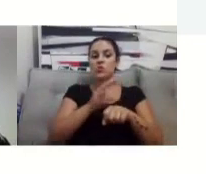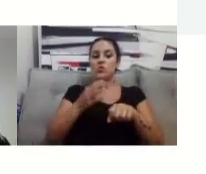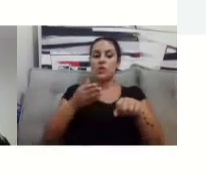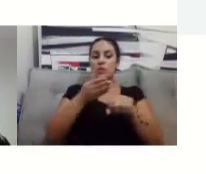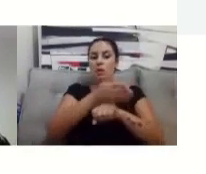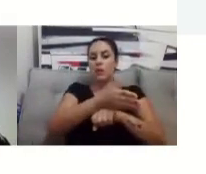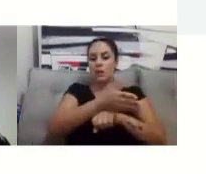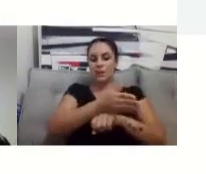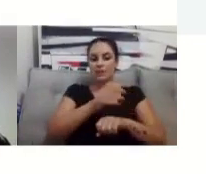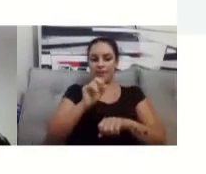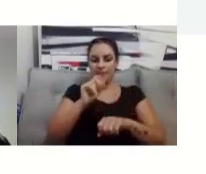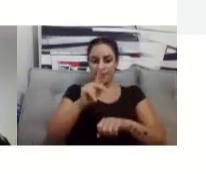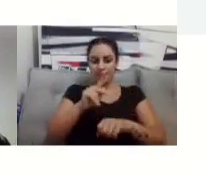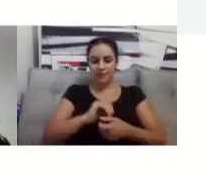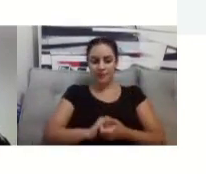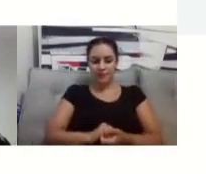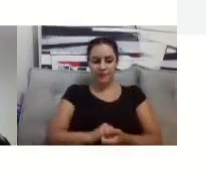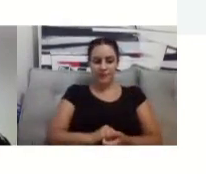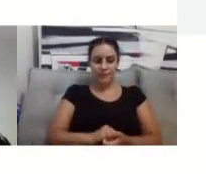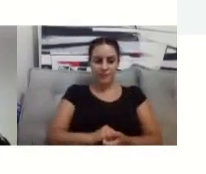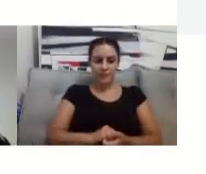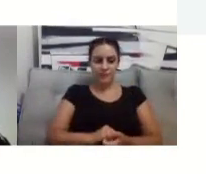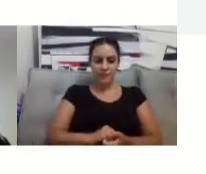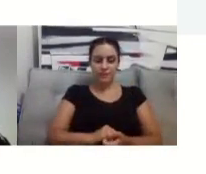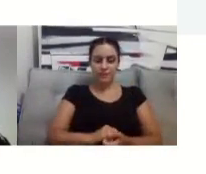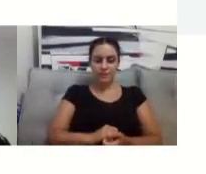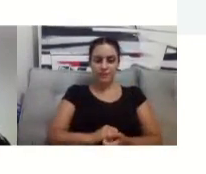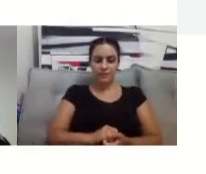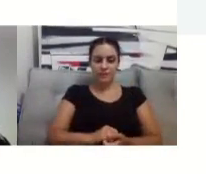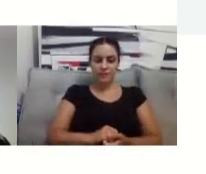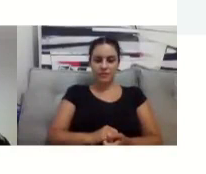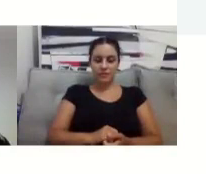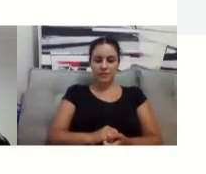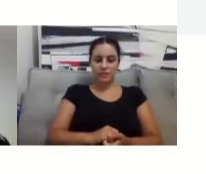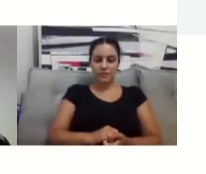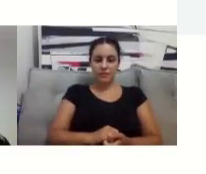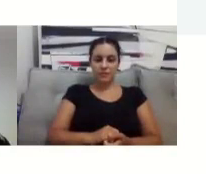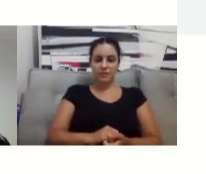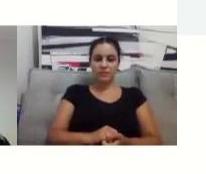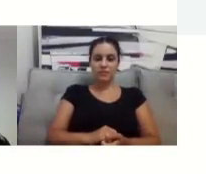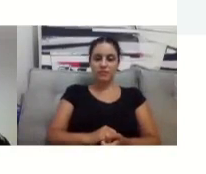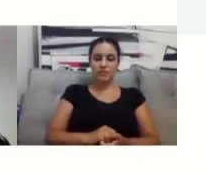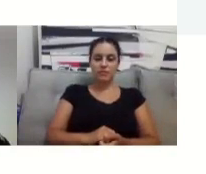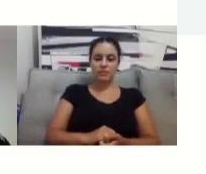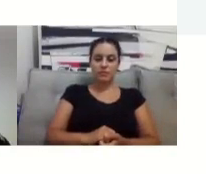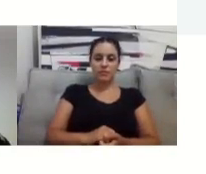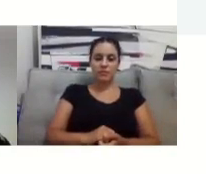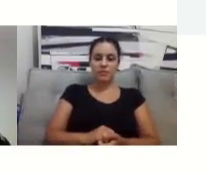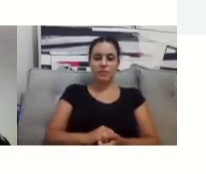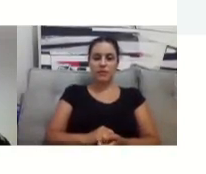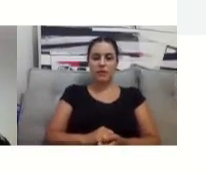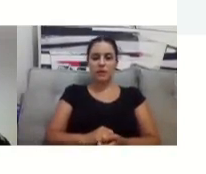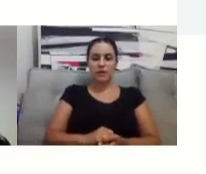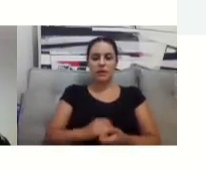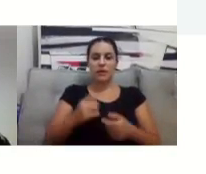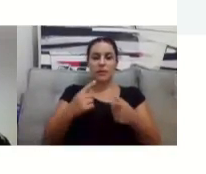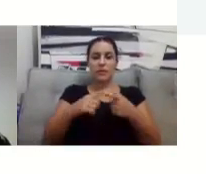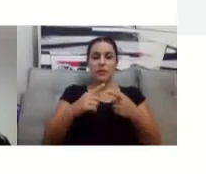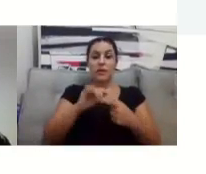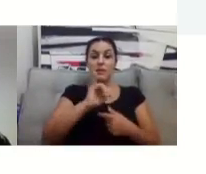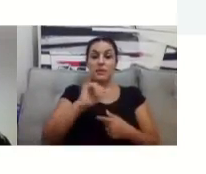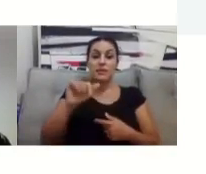precisa enviar um e-mail aí para multimeios.cfor por isso que as salas não estão disponibilizadas para você, tá?